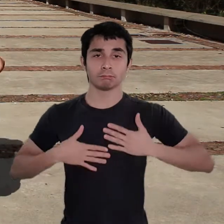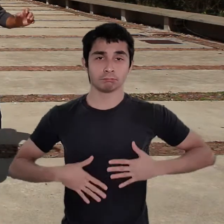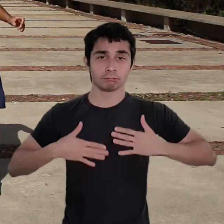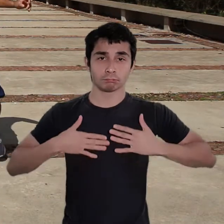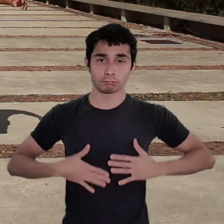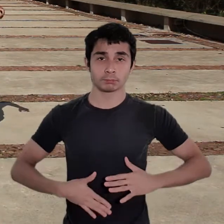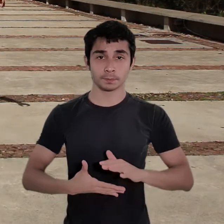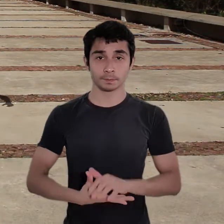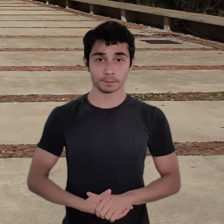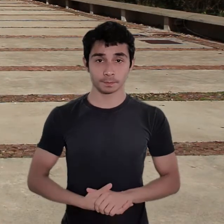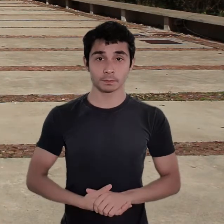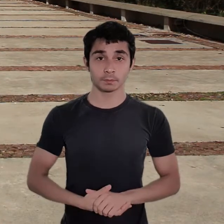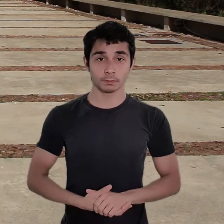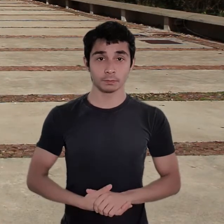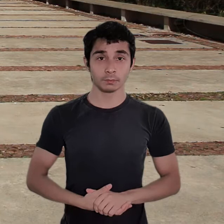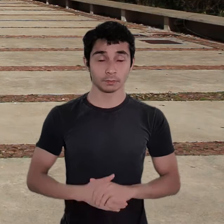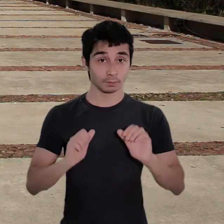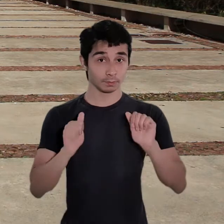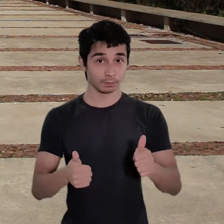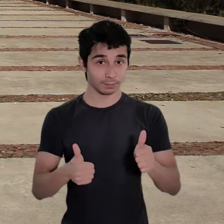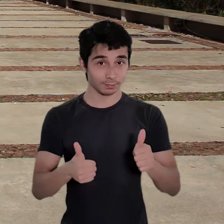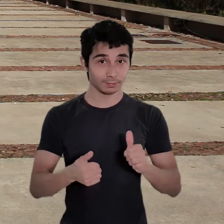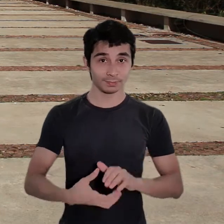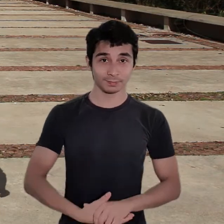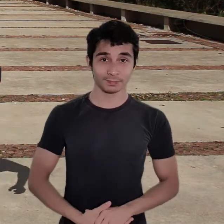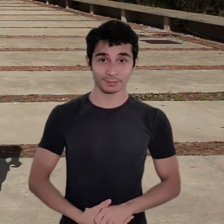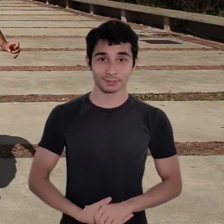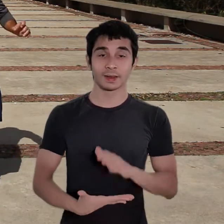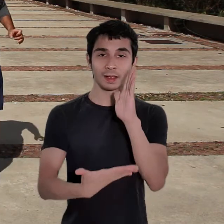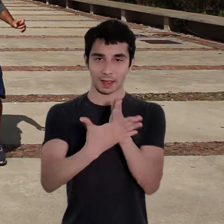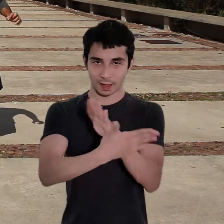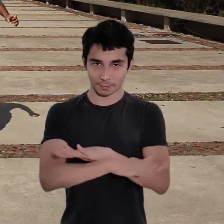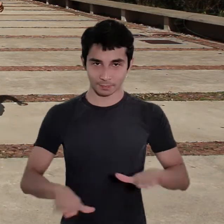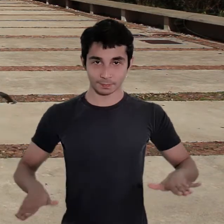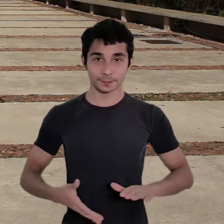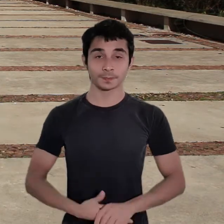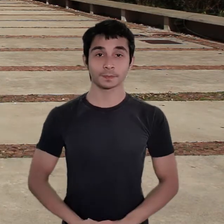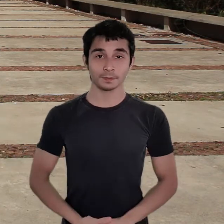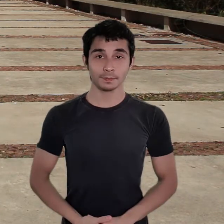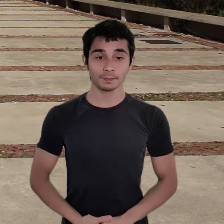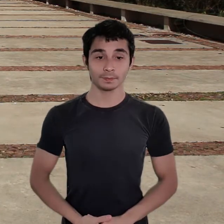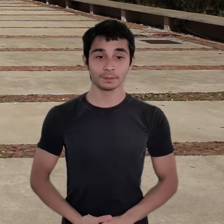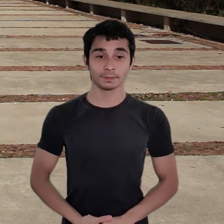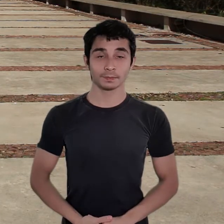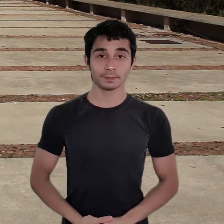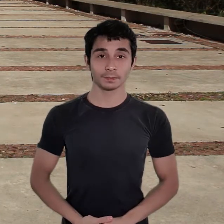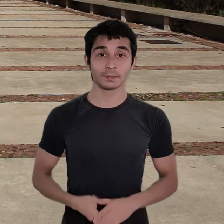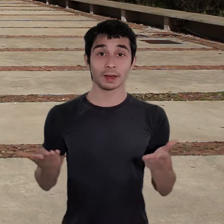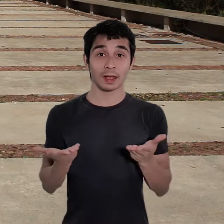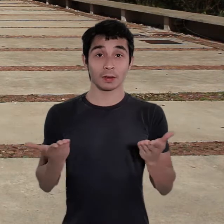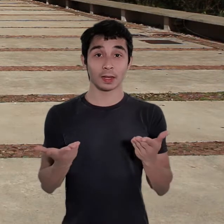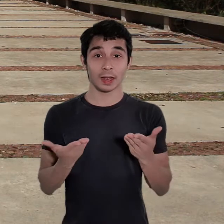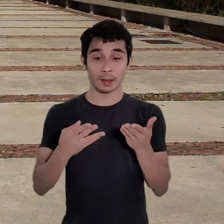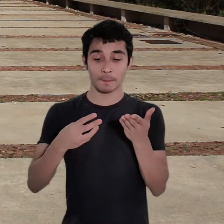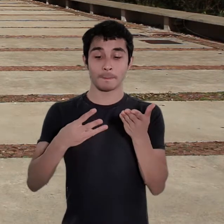pode terminar também em alta intensidade. Muito bem! Terminando! Fechado!